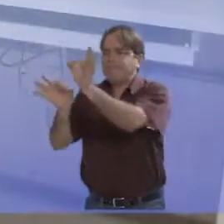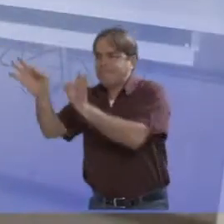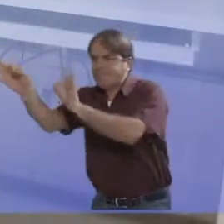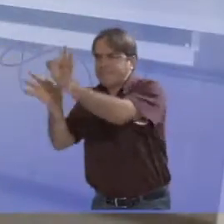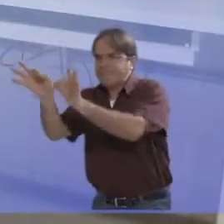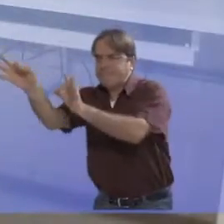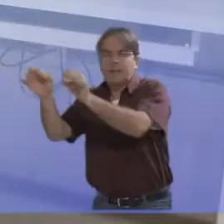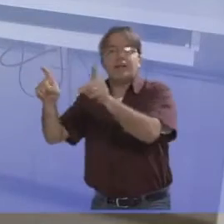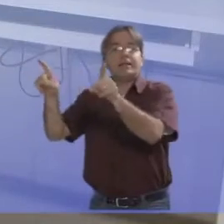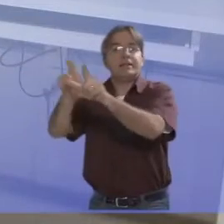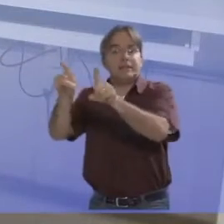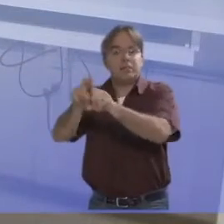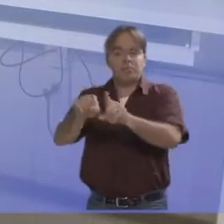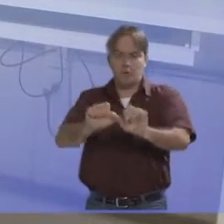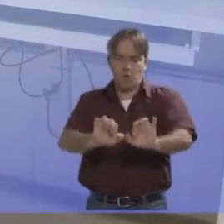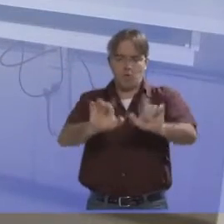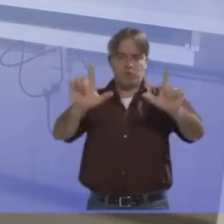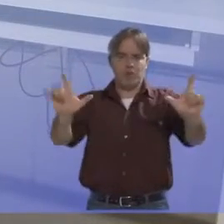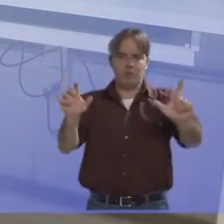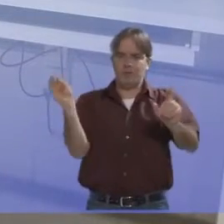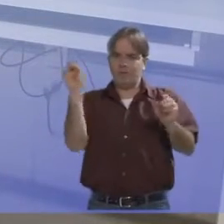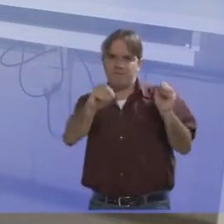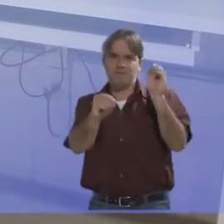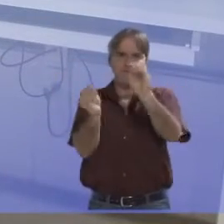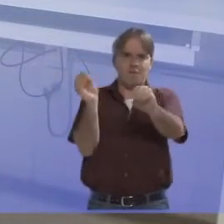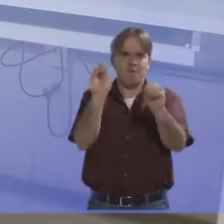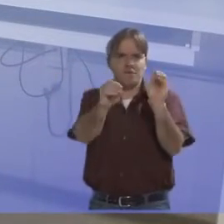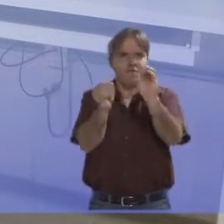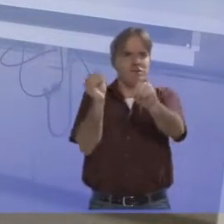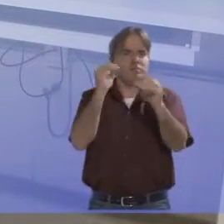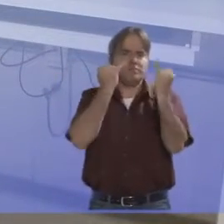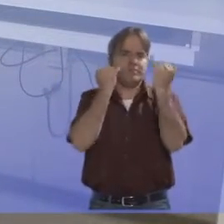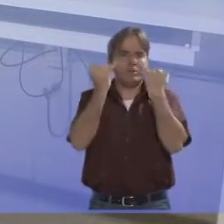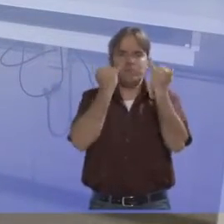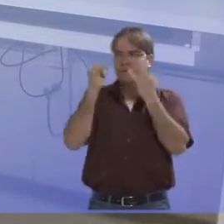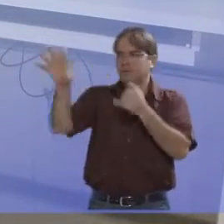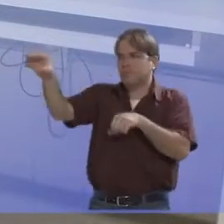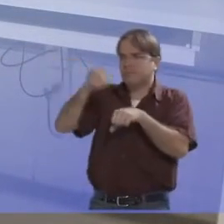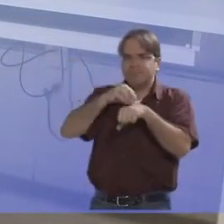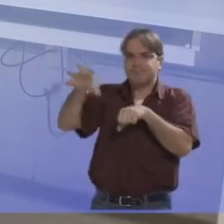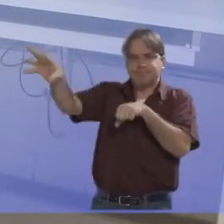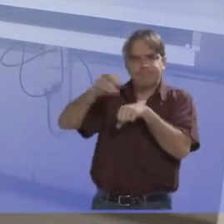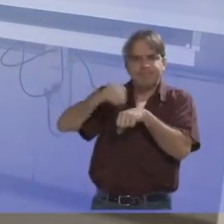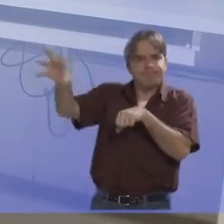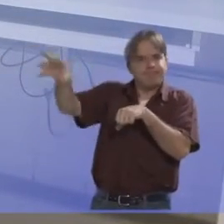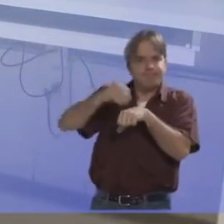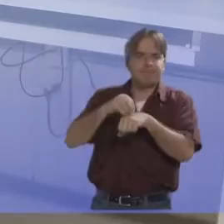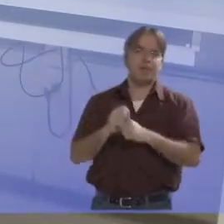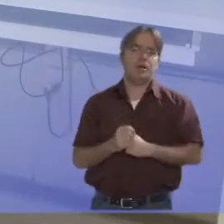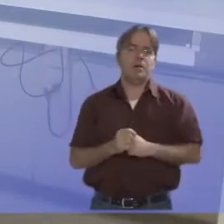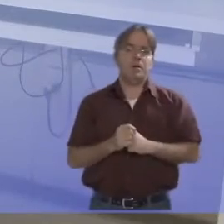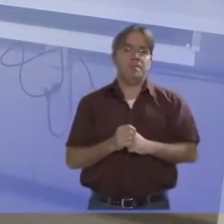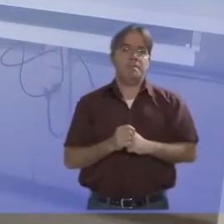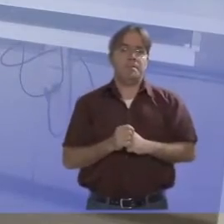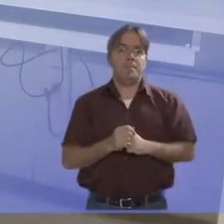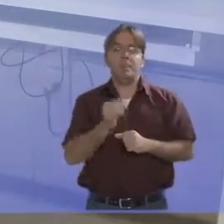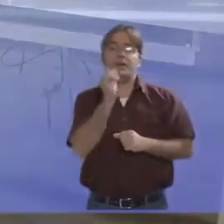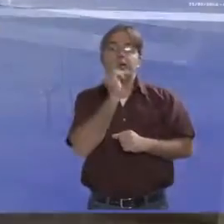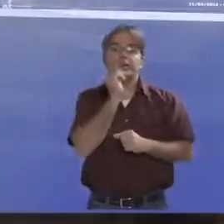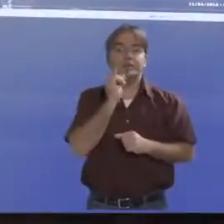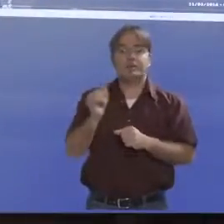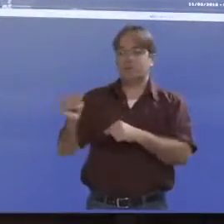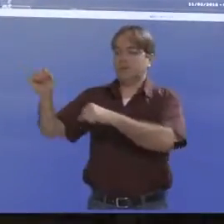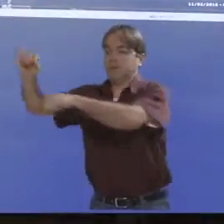bem como alimentamos também o site com as informações diárias, onde a gente disponibiliza diariamente todas as condições